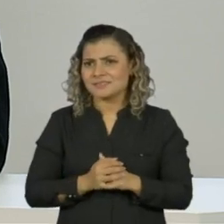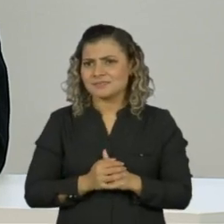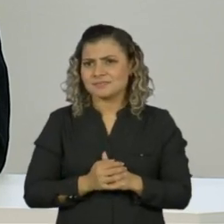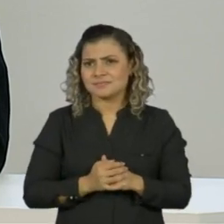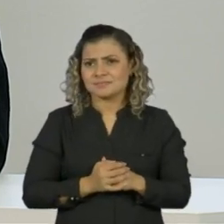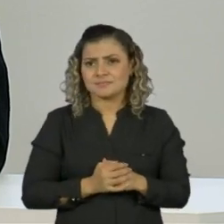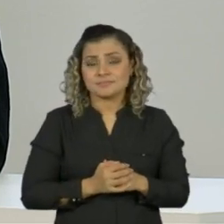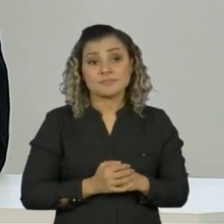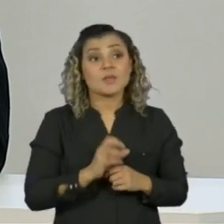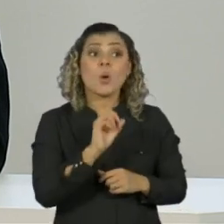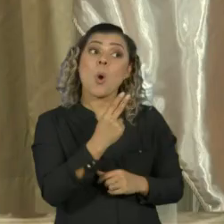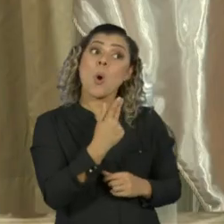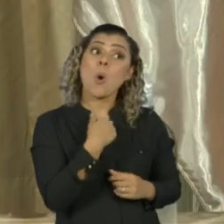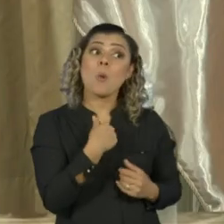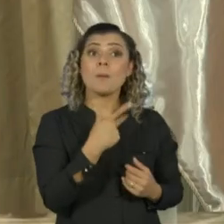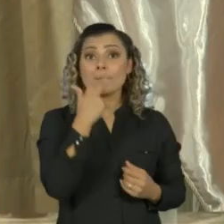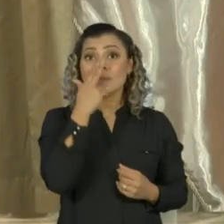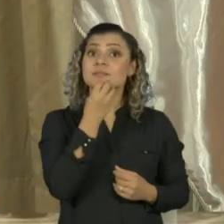Ou foi conveniente?